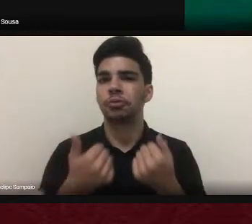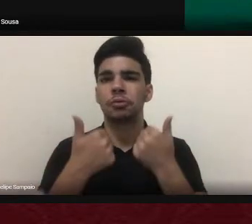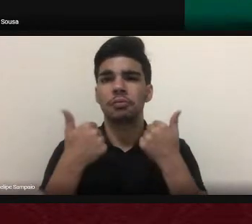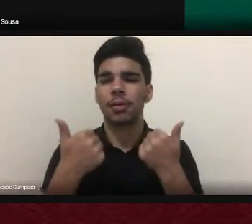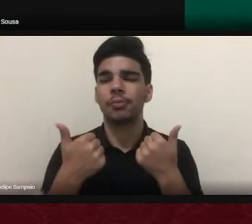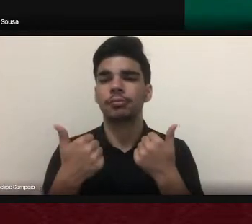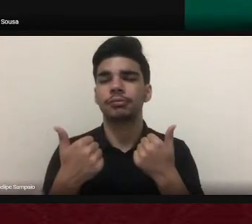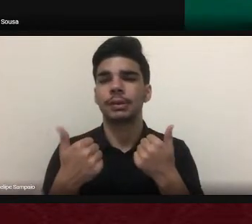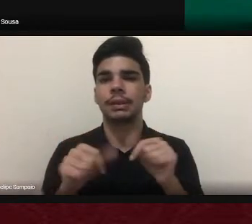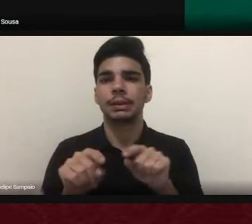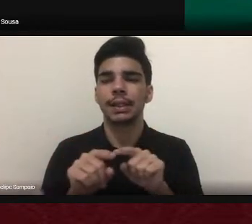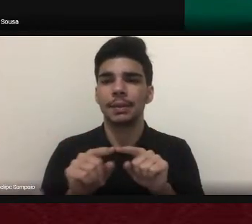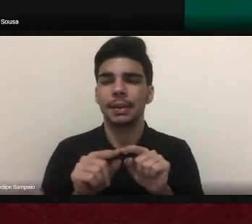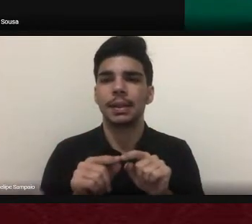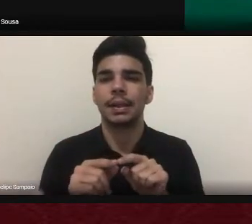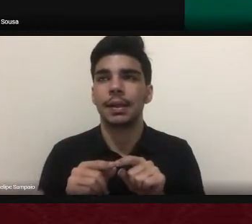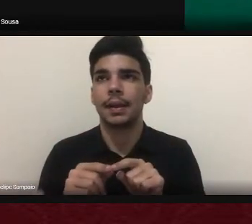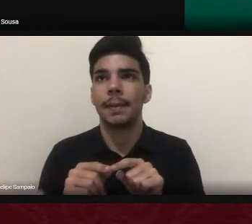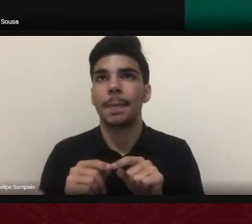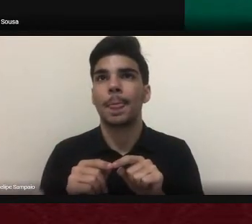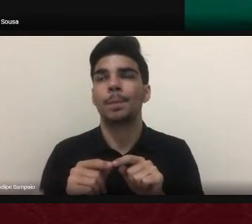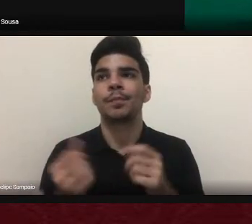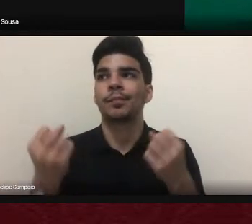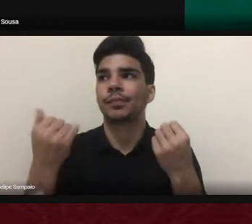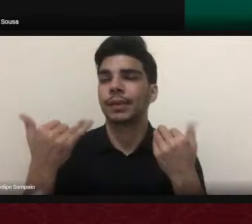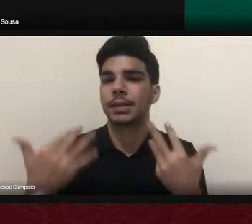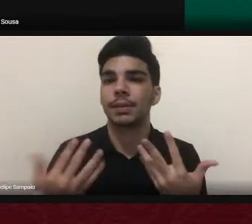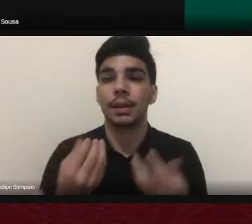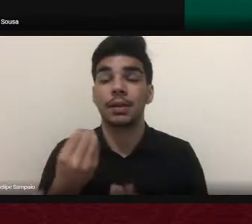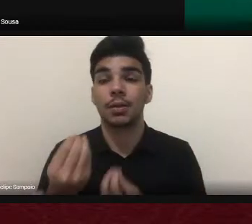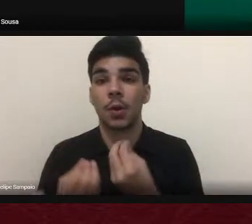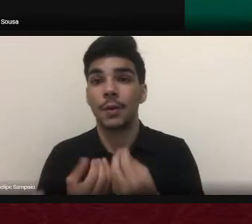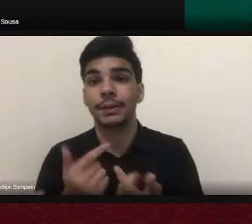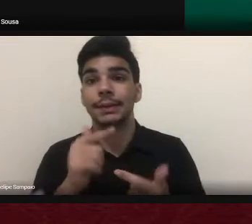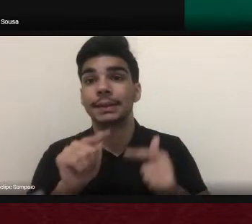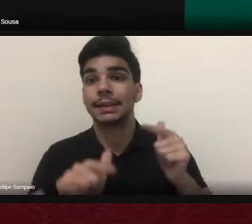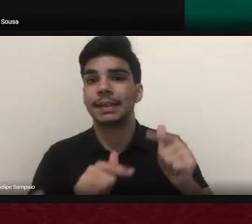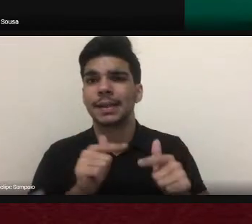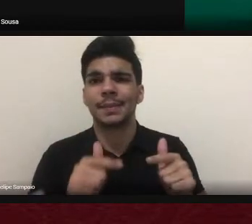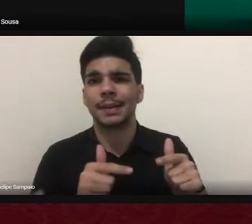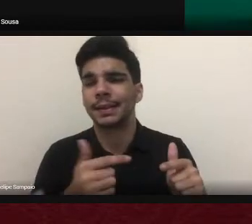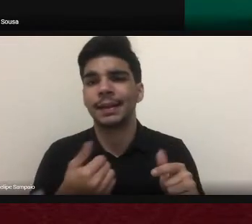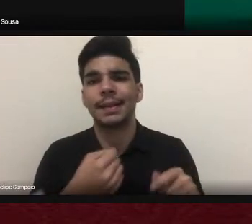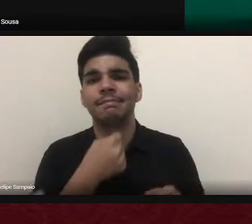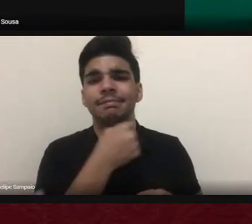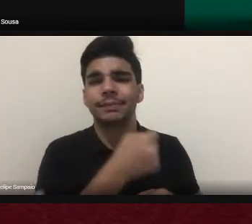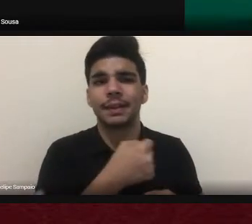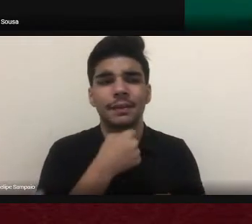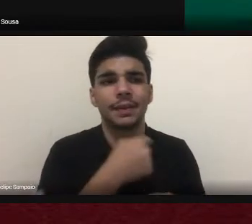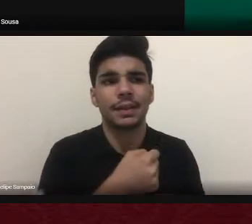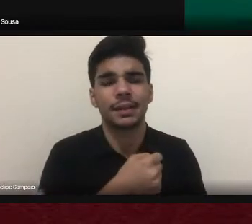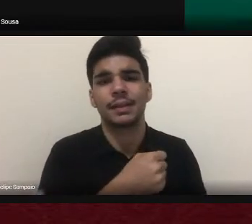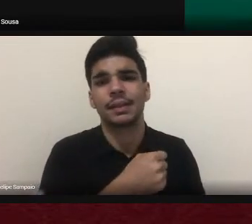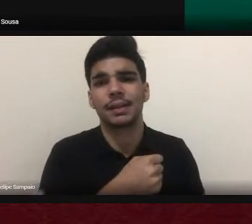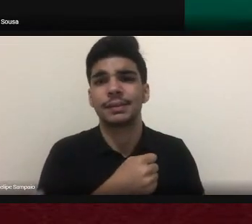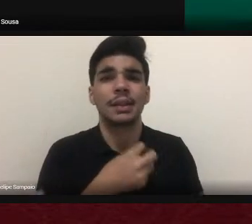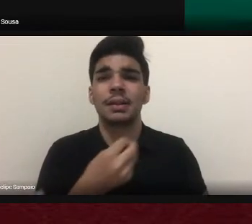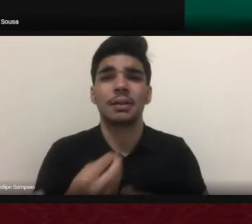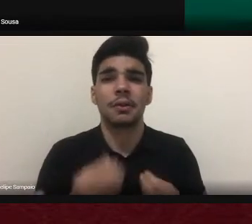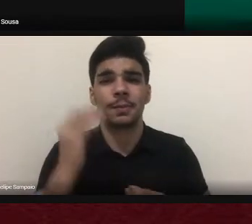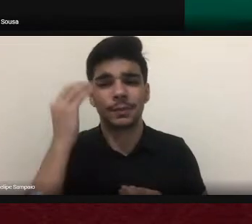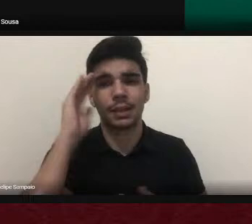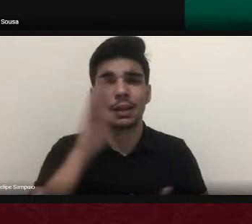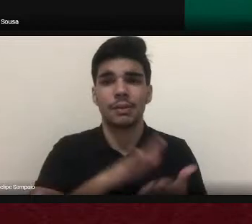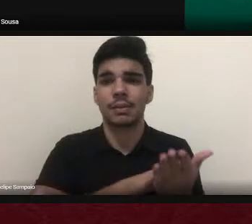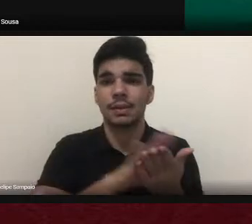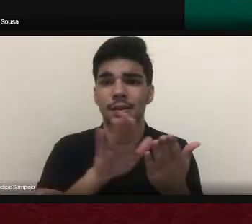dicionários como trabalhar com entrevistas nessa parte de como entender os impressos no contexto do tempo